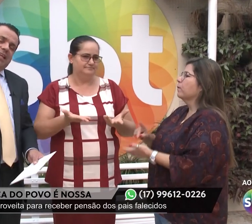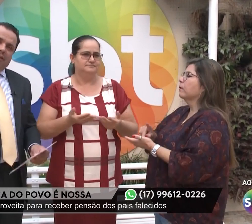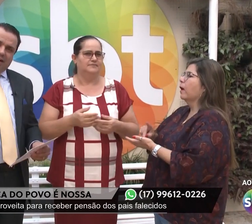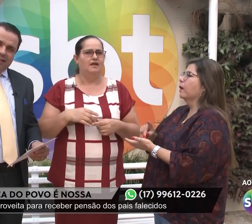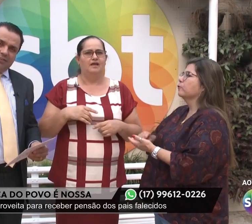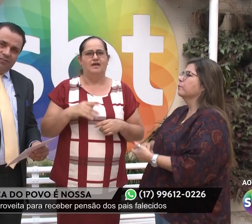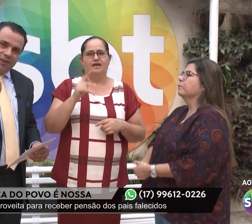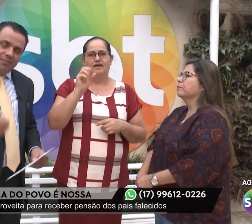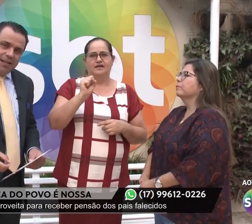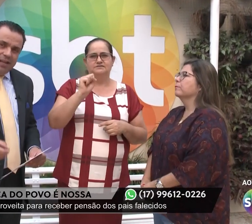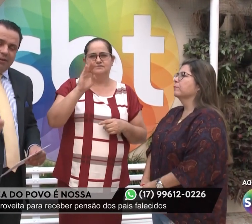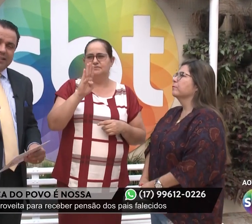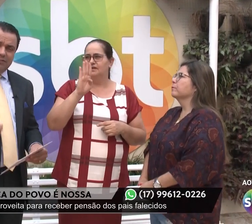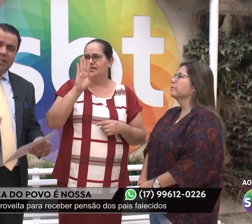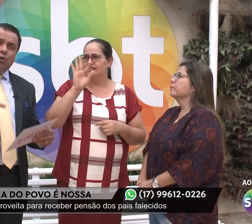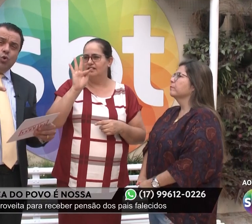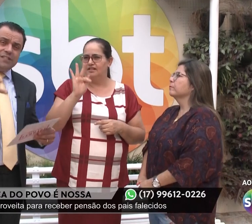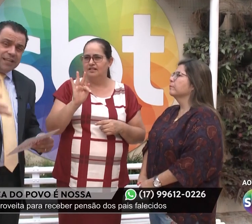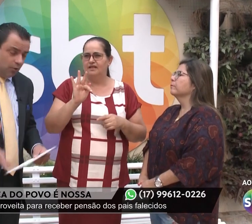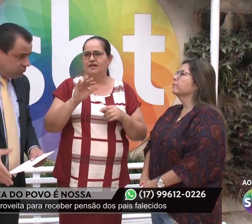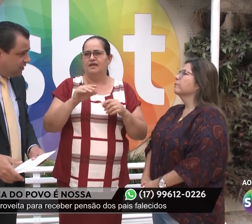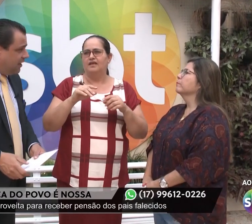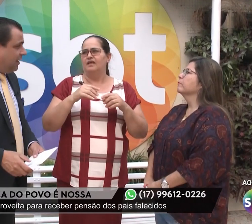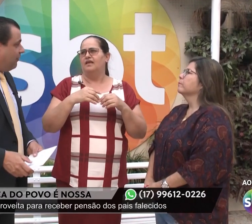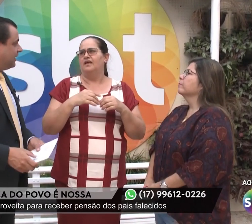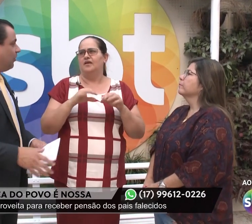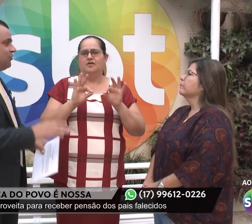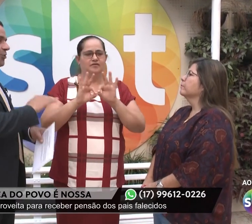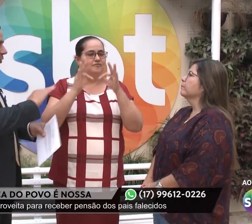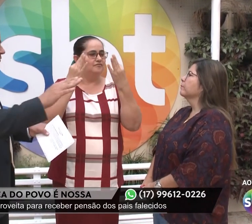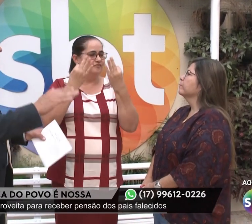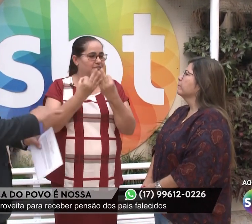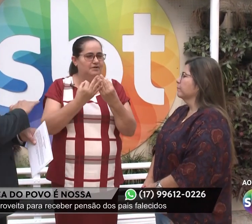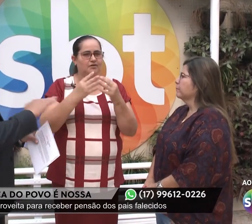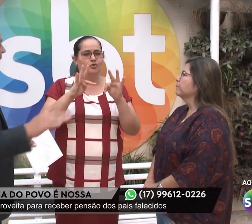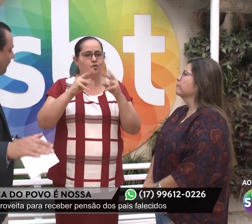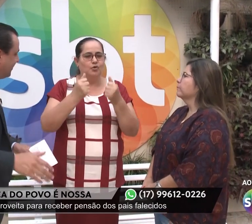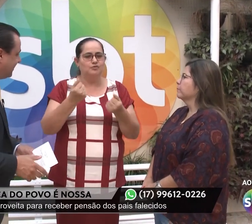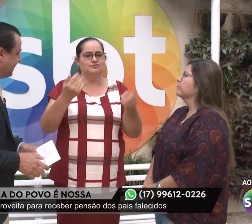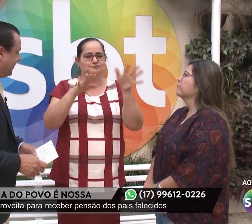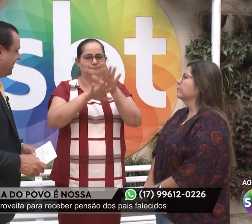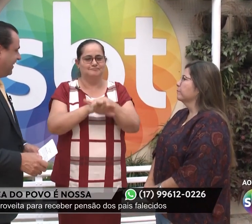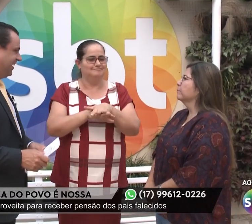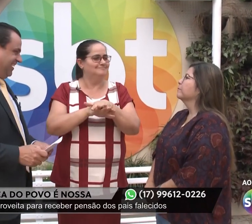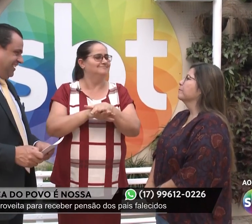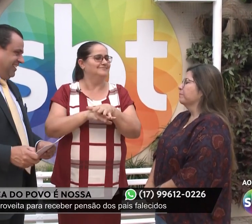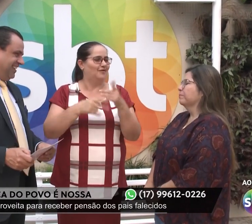E o SBT é o canal da família, é o canal da inclusão, é o canal onde todo mundo é igual.